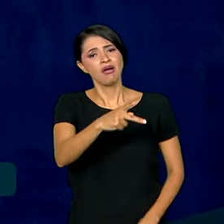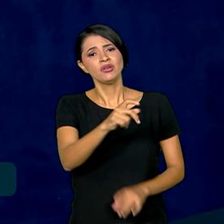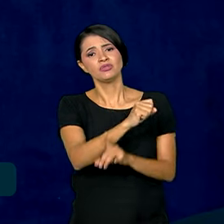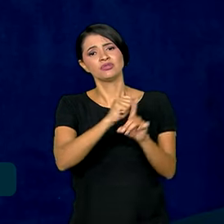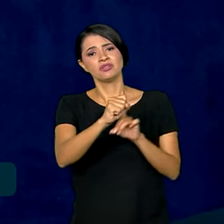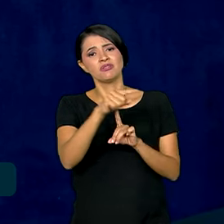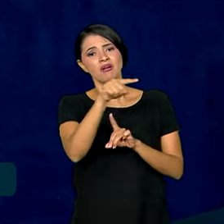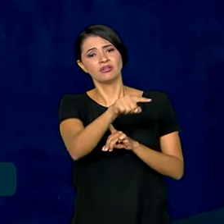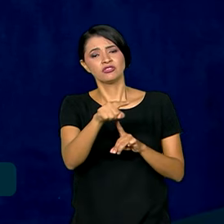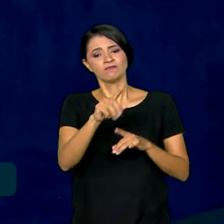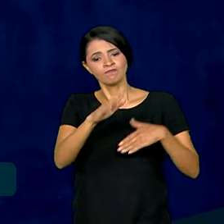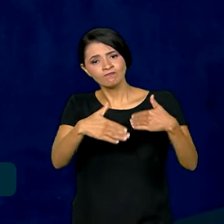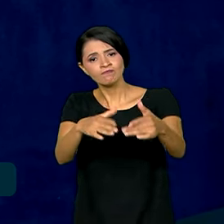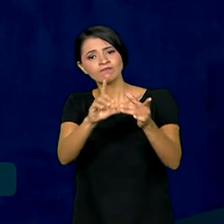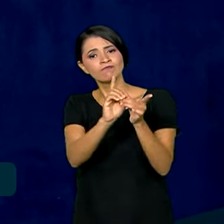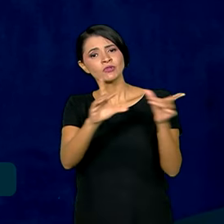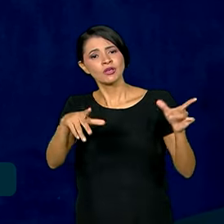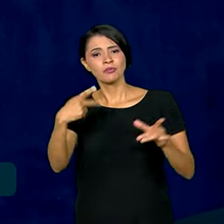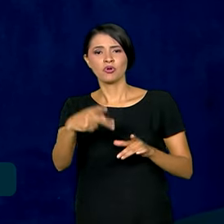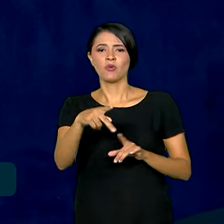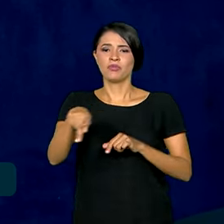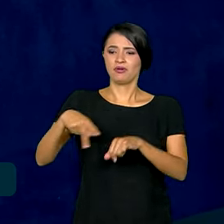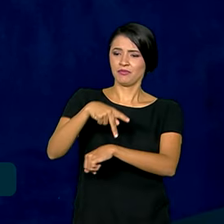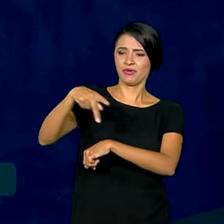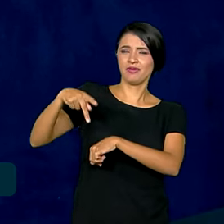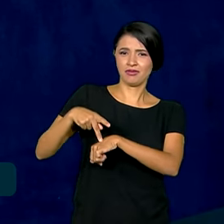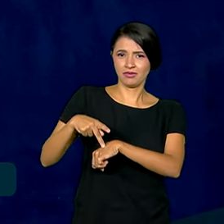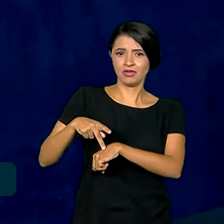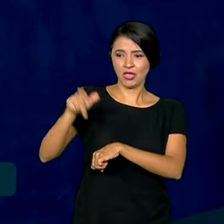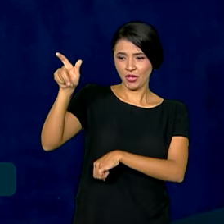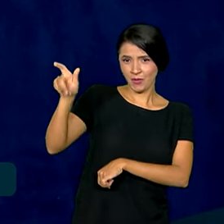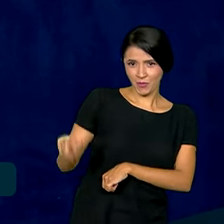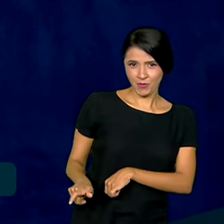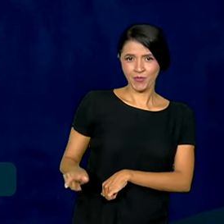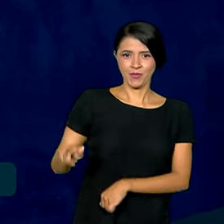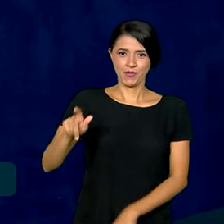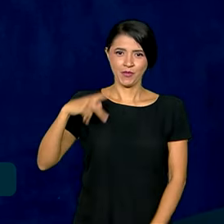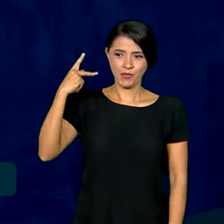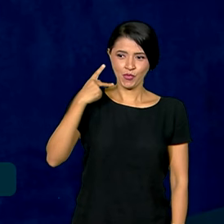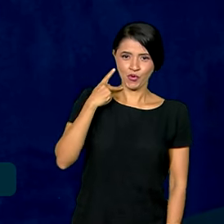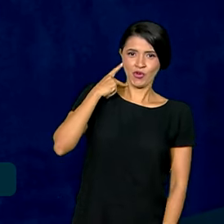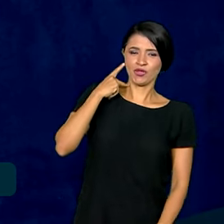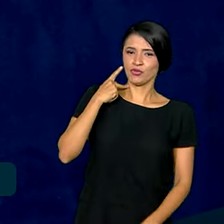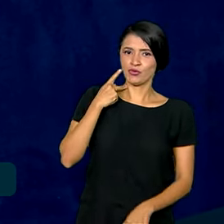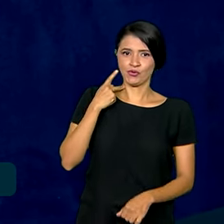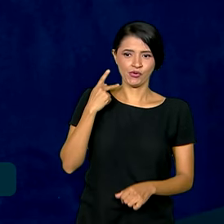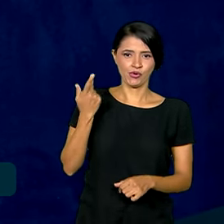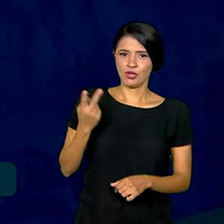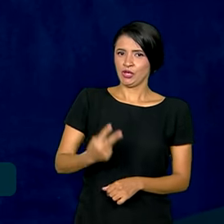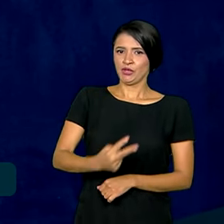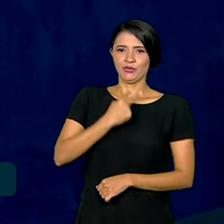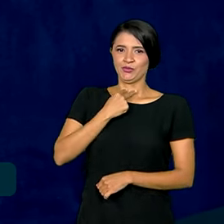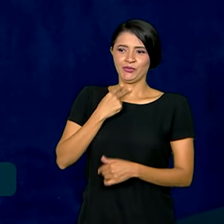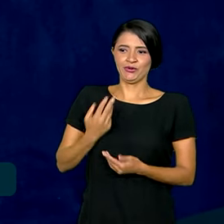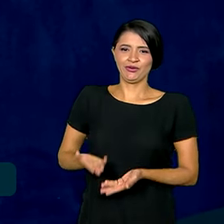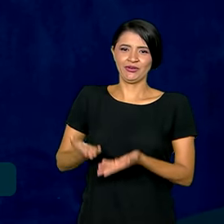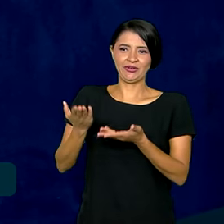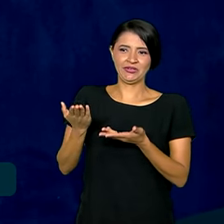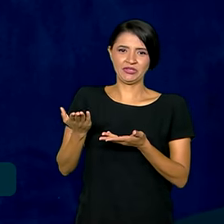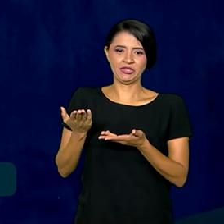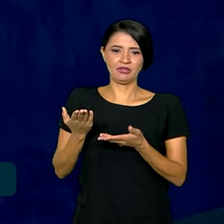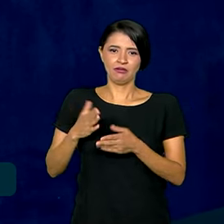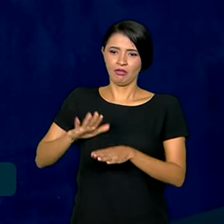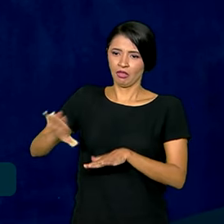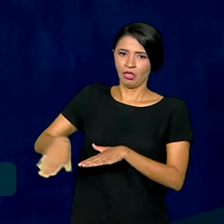processo democrático desse país que um procurador não pode submeter a um